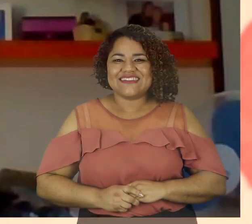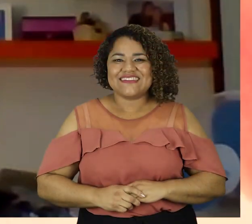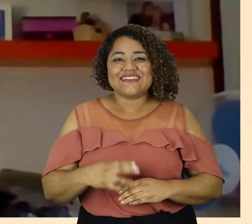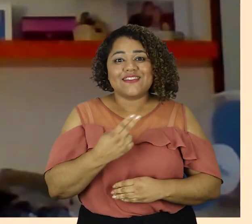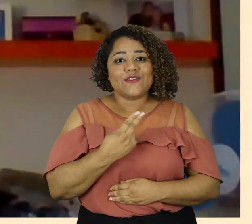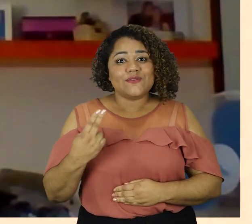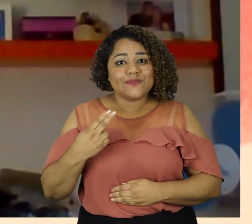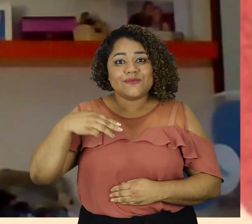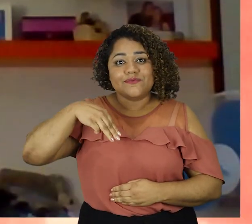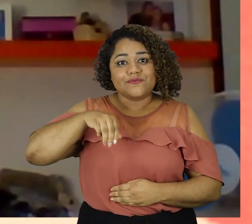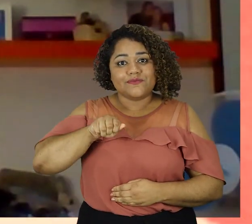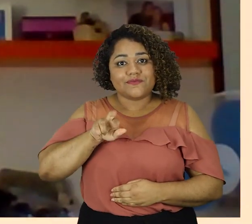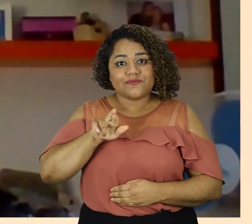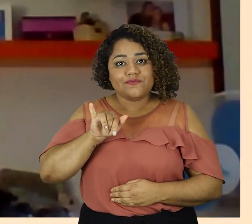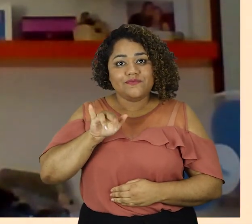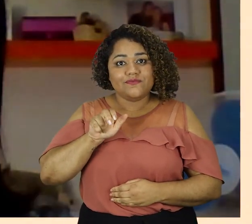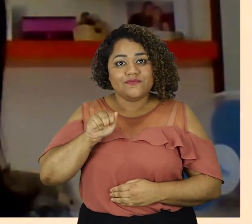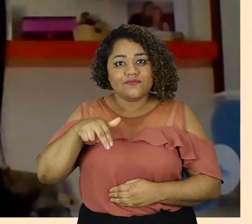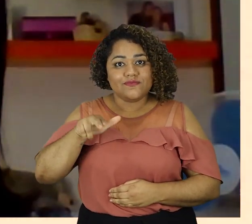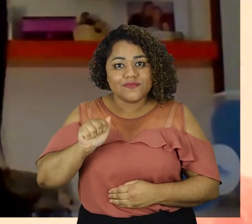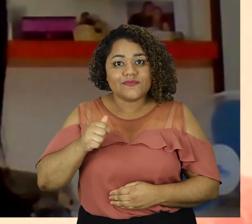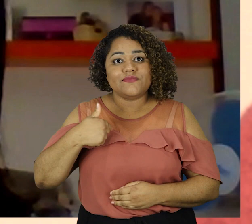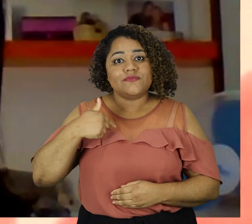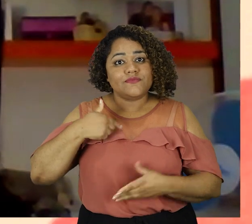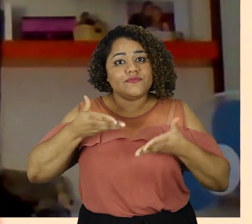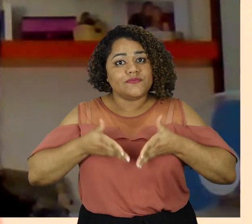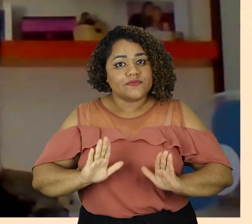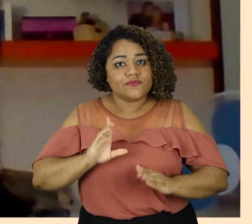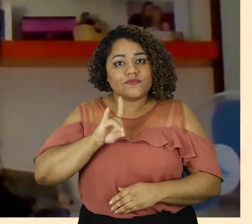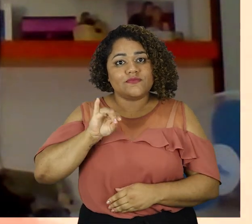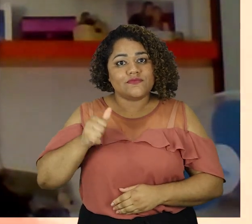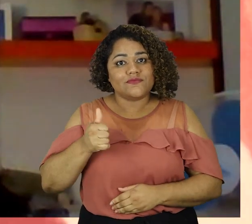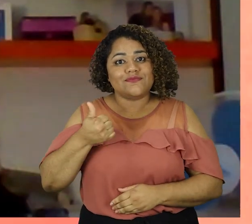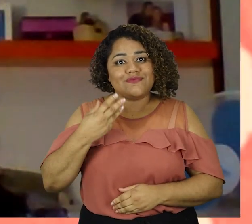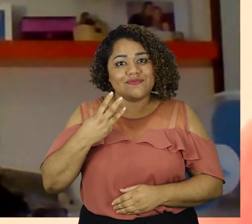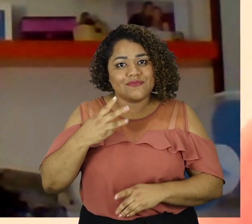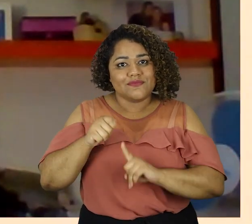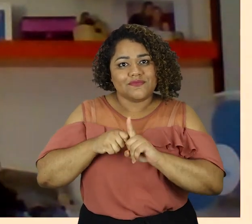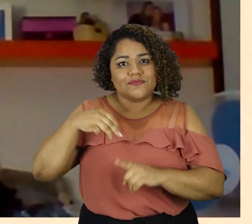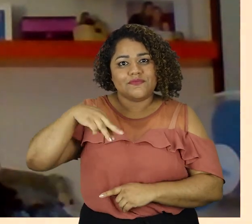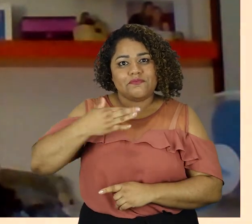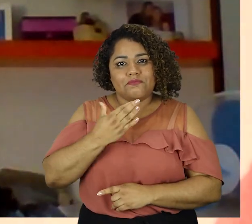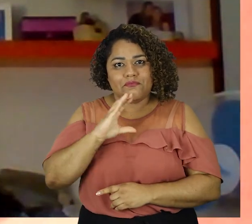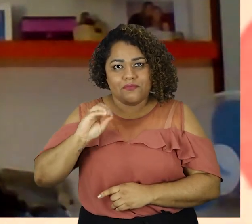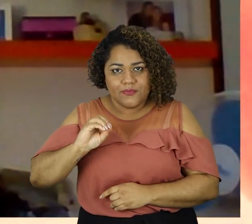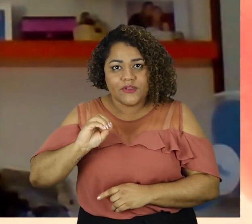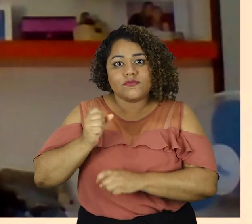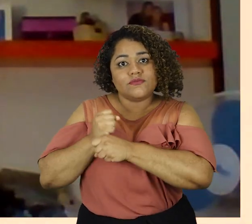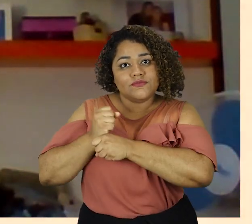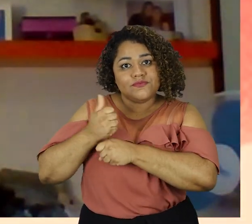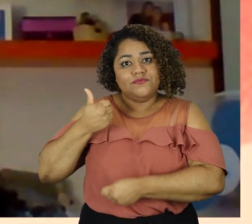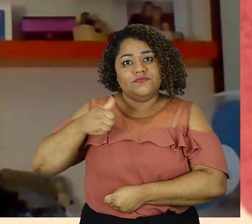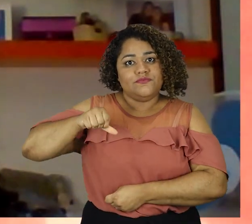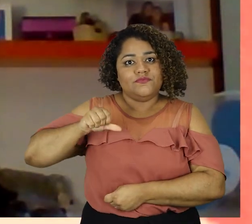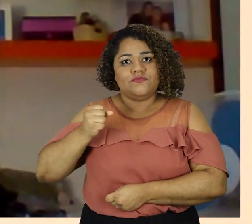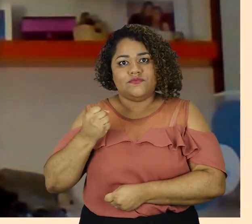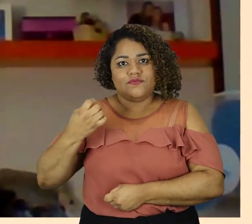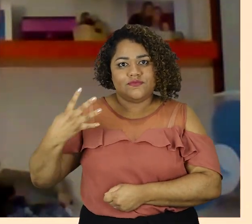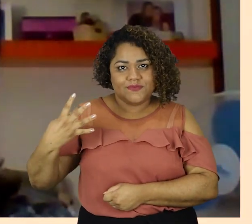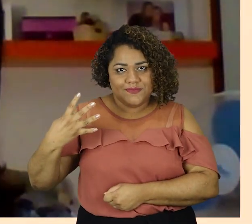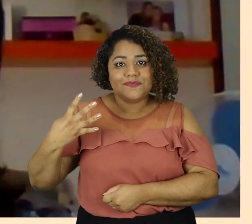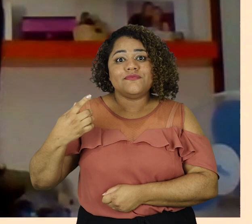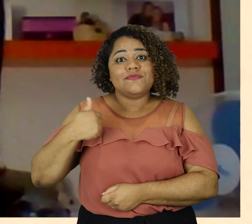Meu nome é Mariana, a data de nascimento é dia 13 de março de 84